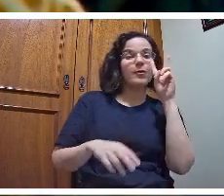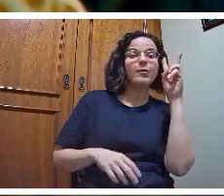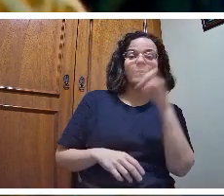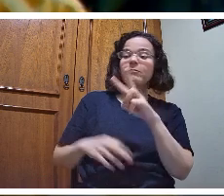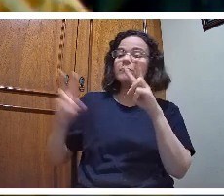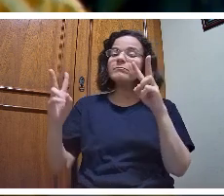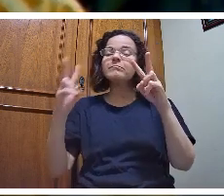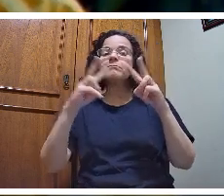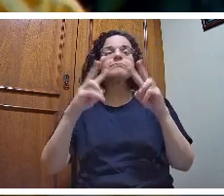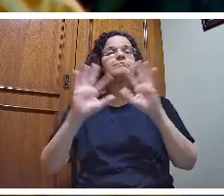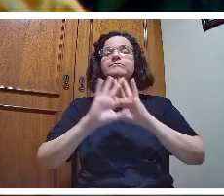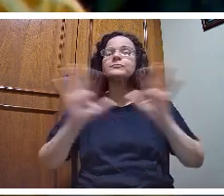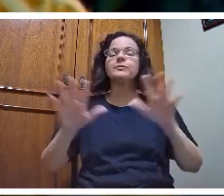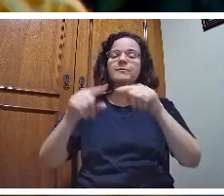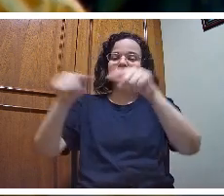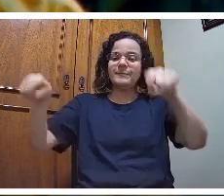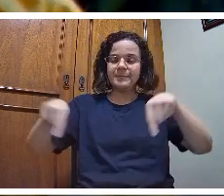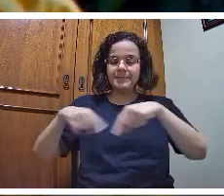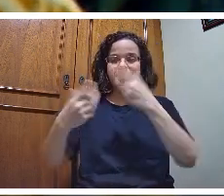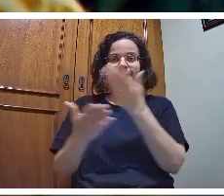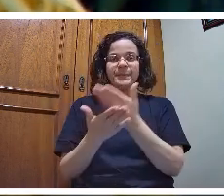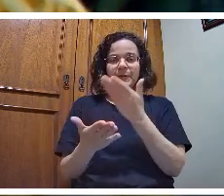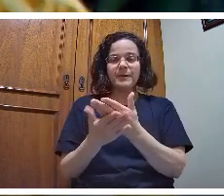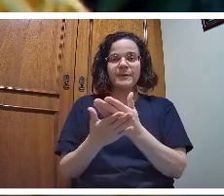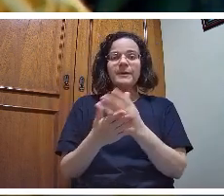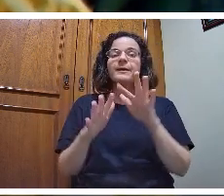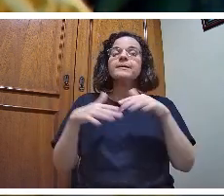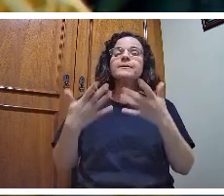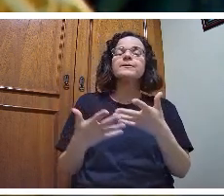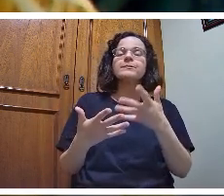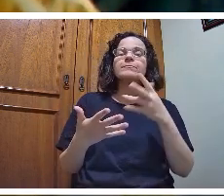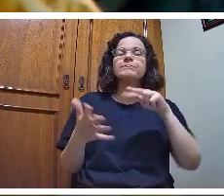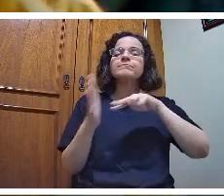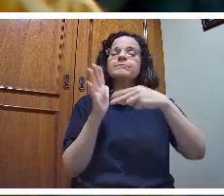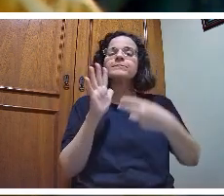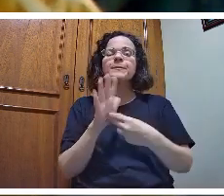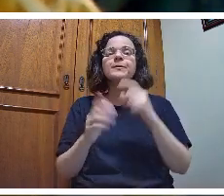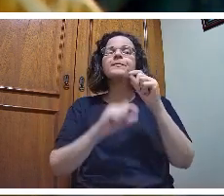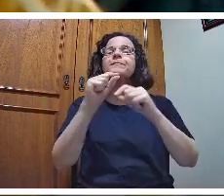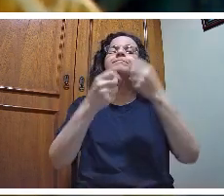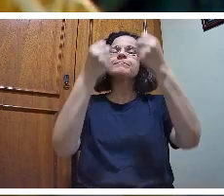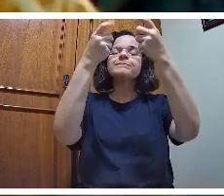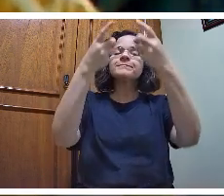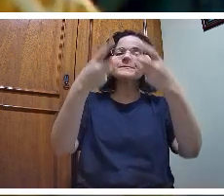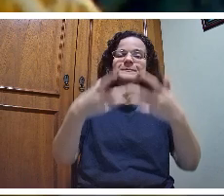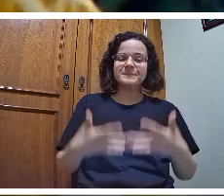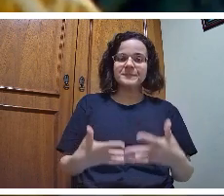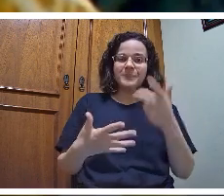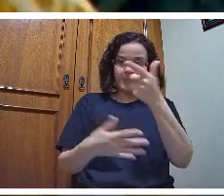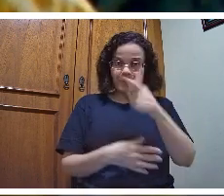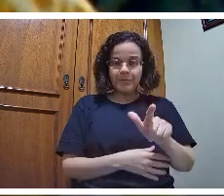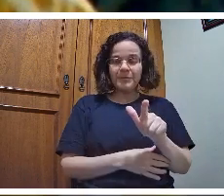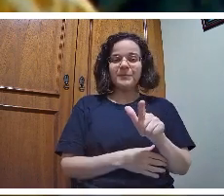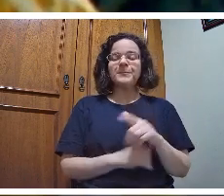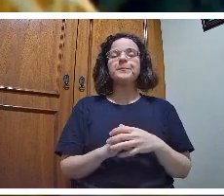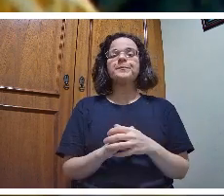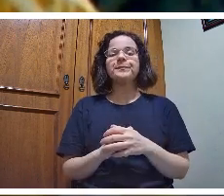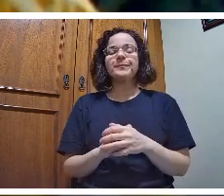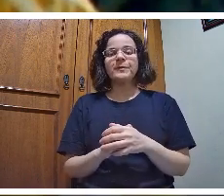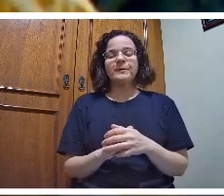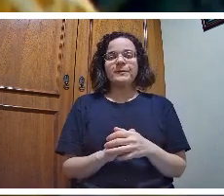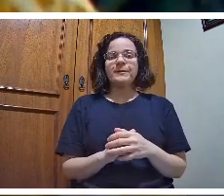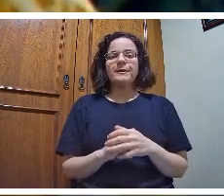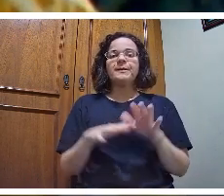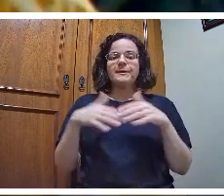sentido, o que eu gostaria é que o professor falasse um pouquinho mais, enquanto professor, enquanto estudioso da